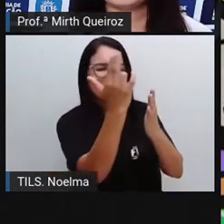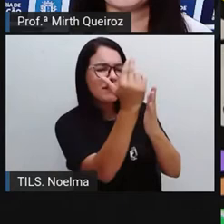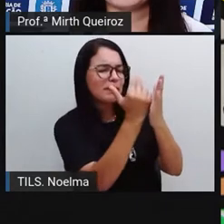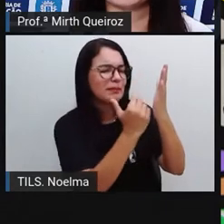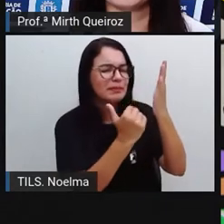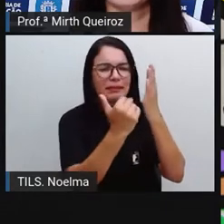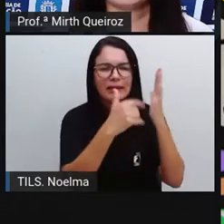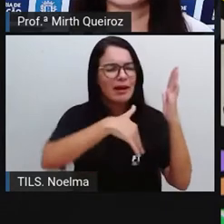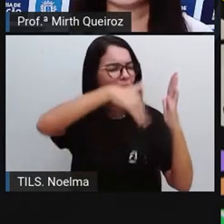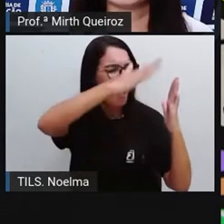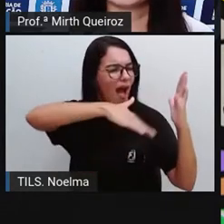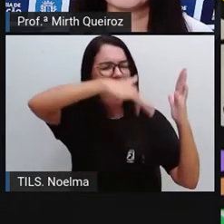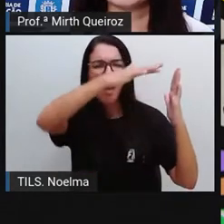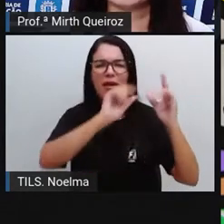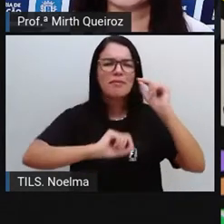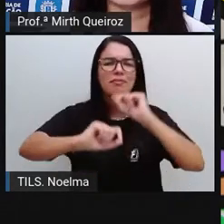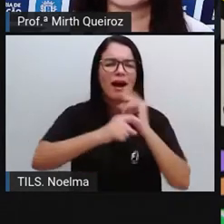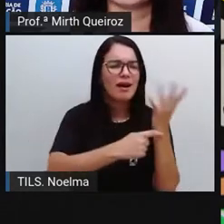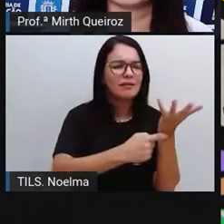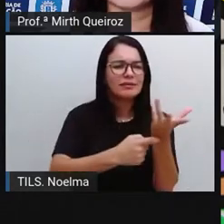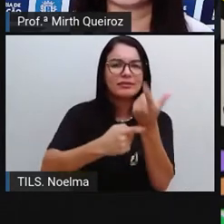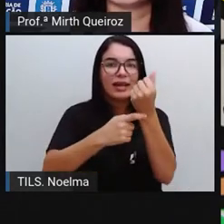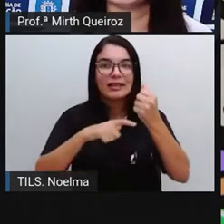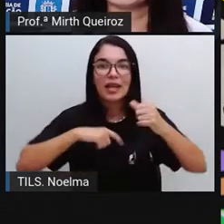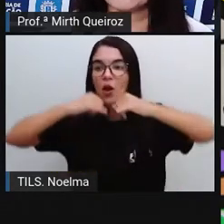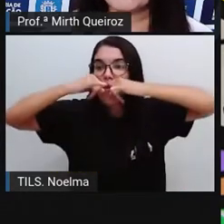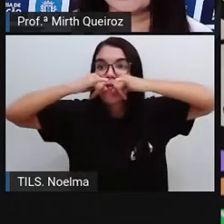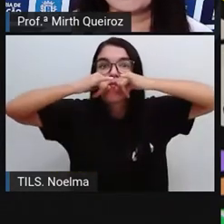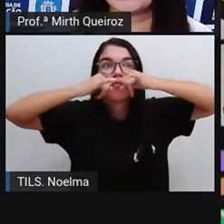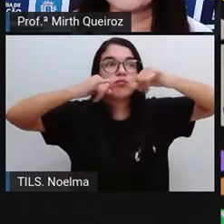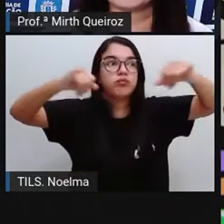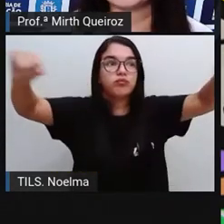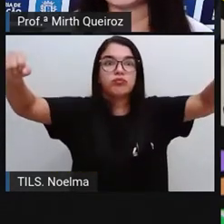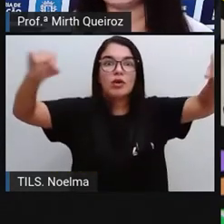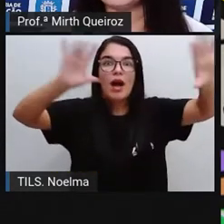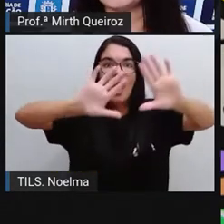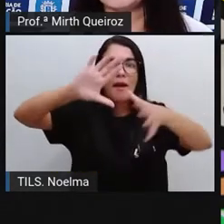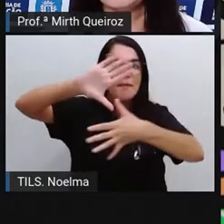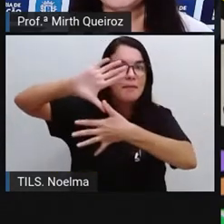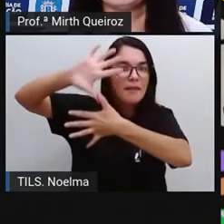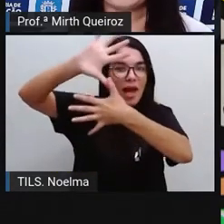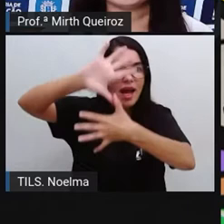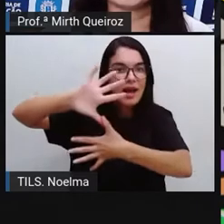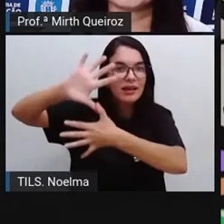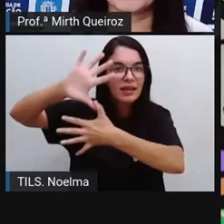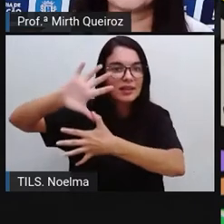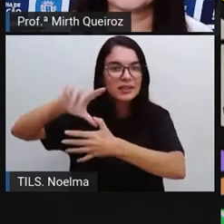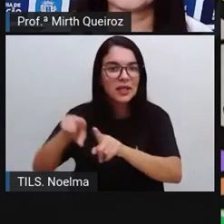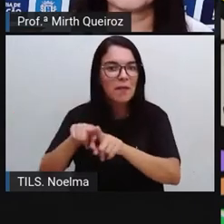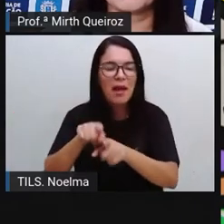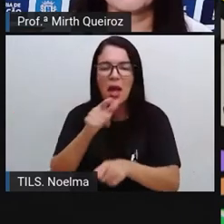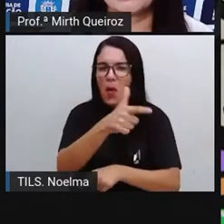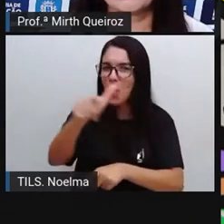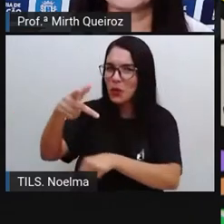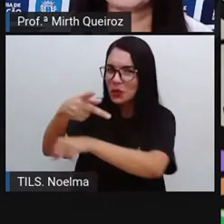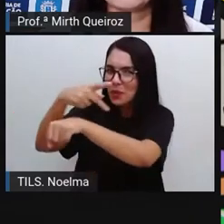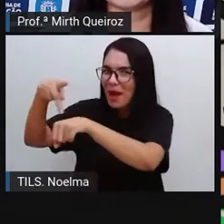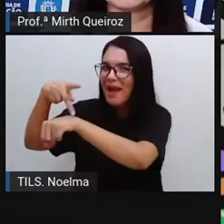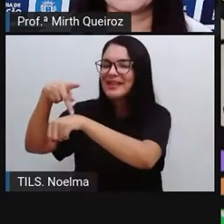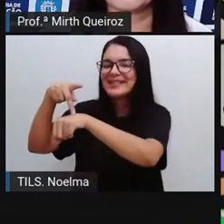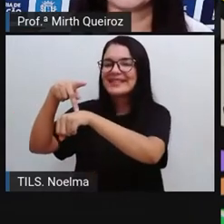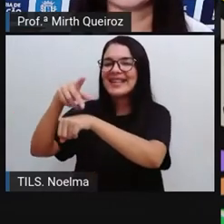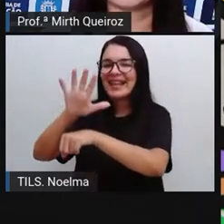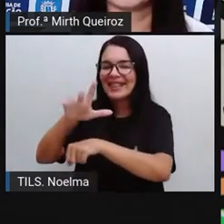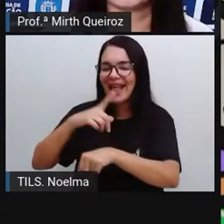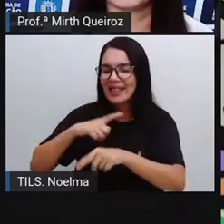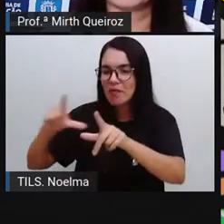Romero Brito foram sendo cada vez mais divulgadas, não só na América, mas também em outros países, né? Além das